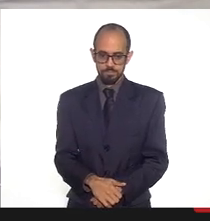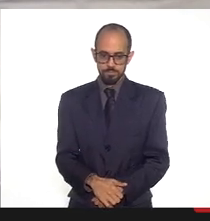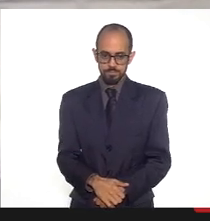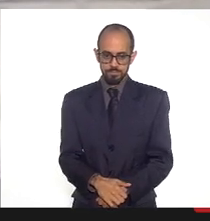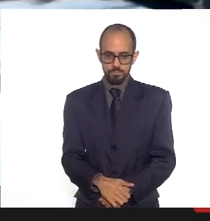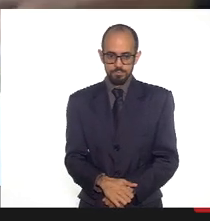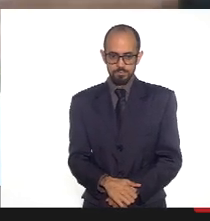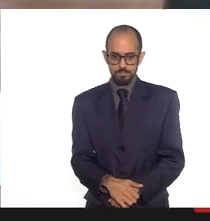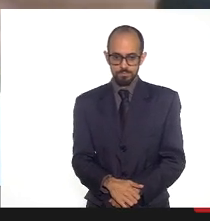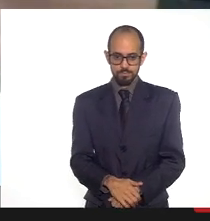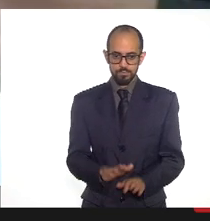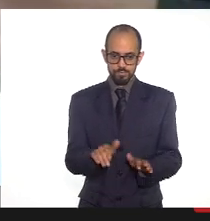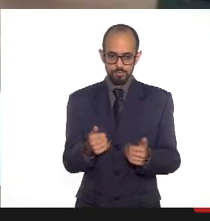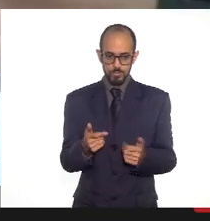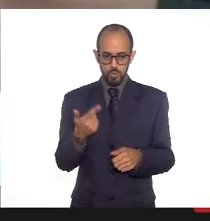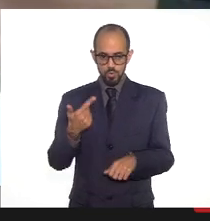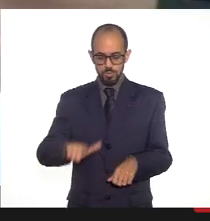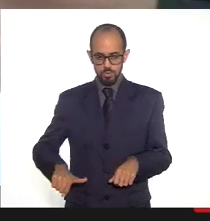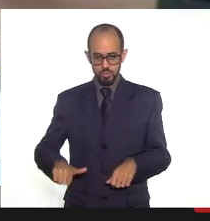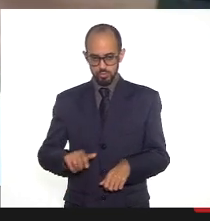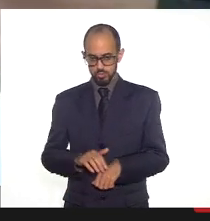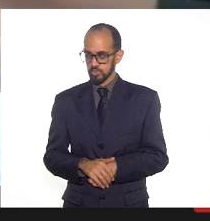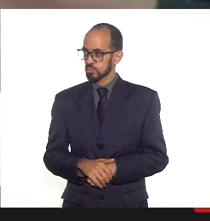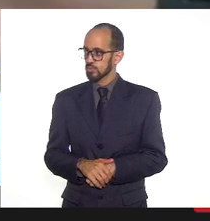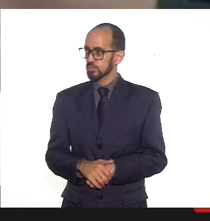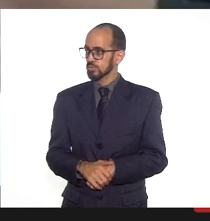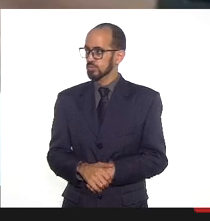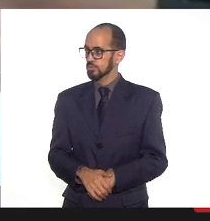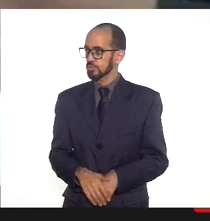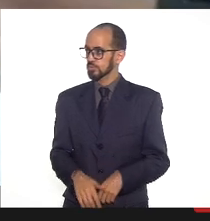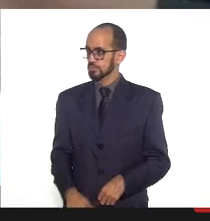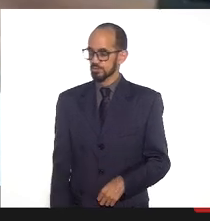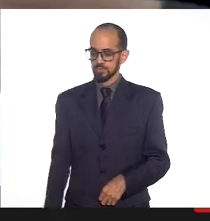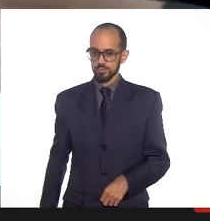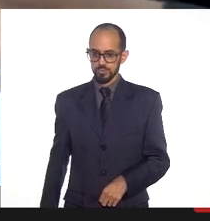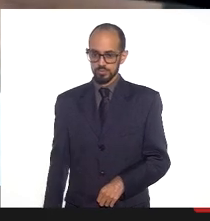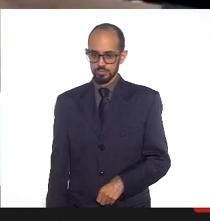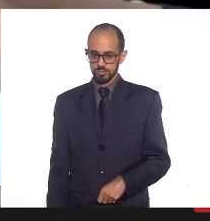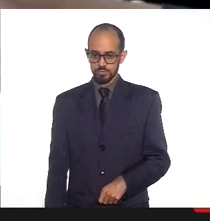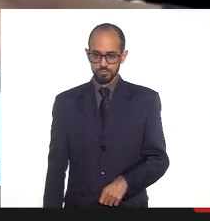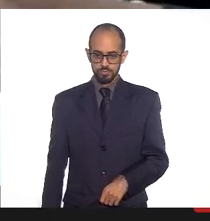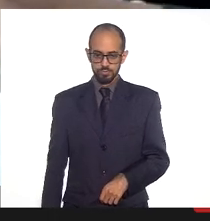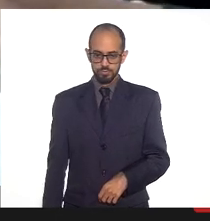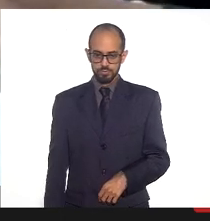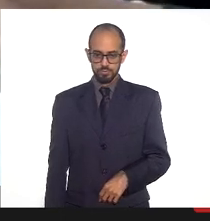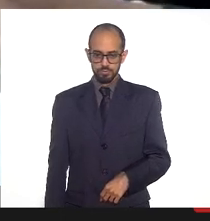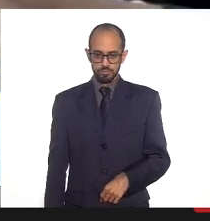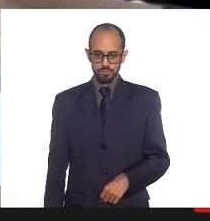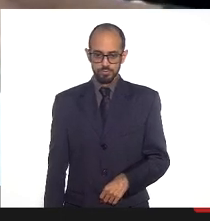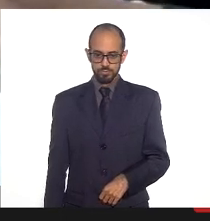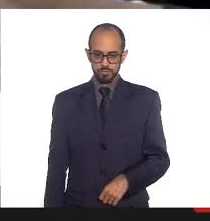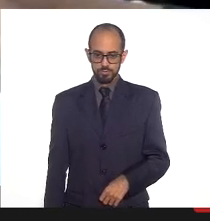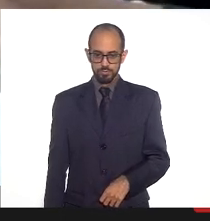Bom, vamos lá para a próxima. TAP, né? Opa, TAP. Nara, tem informação?